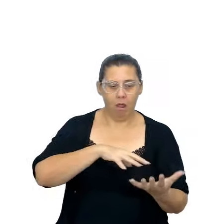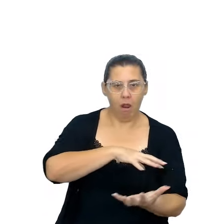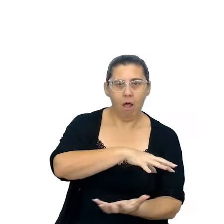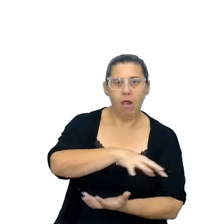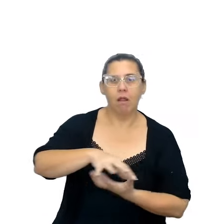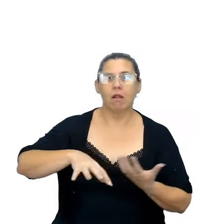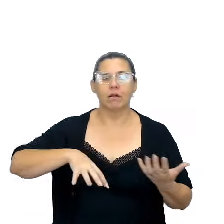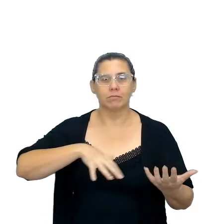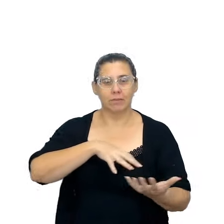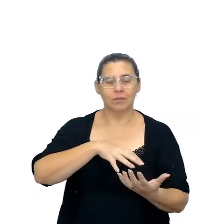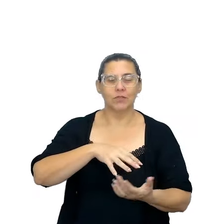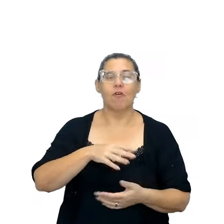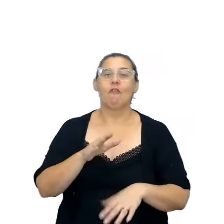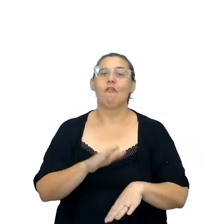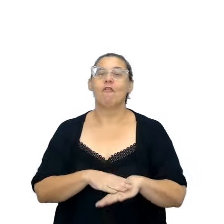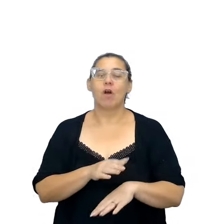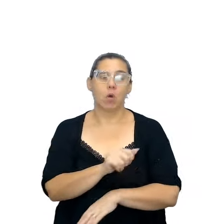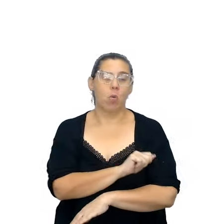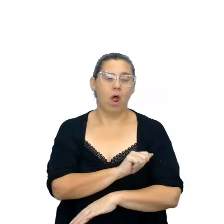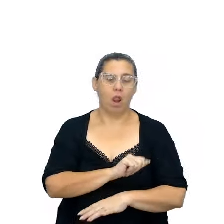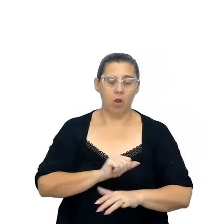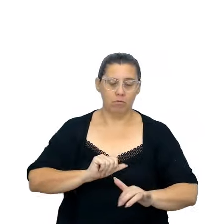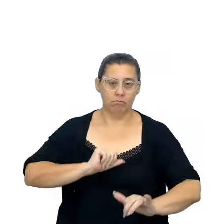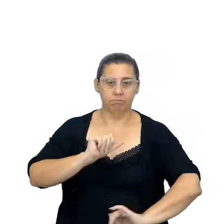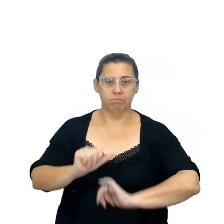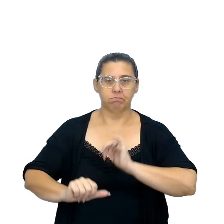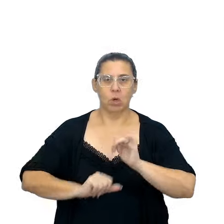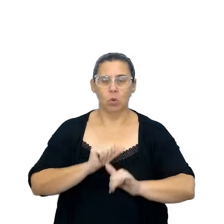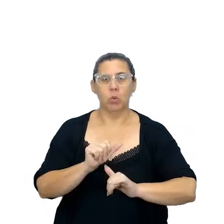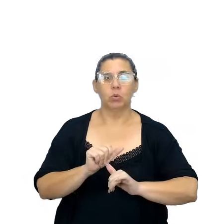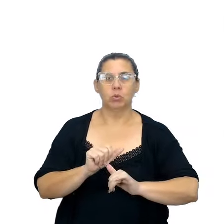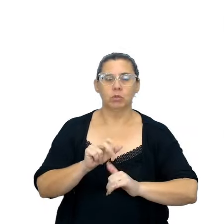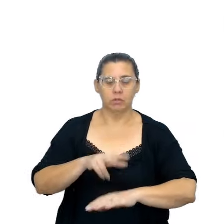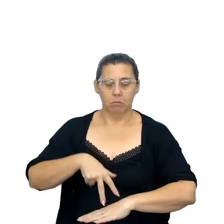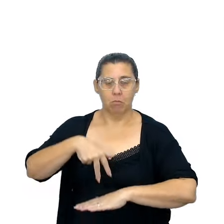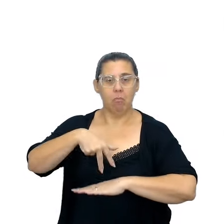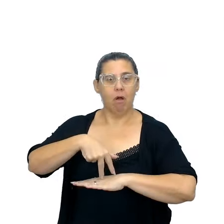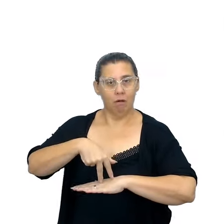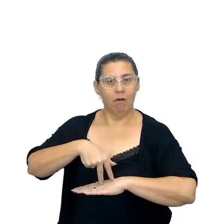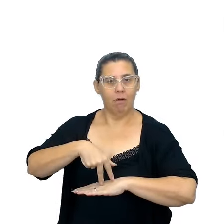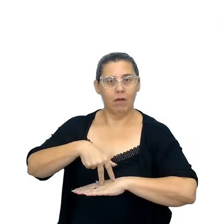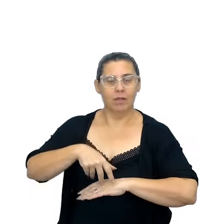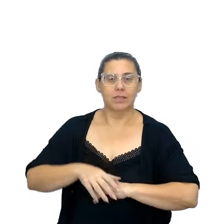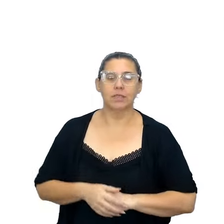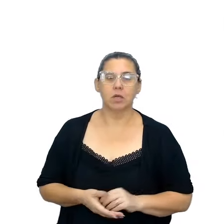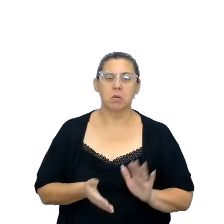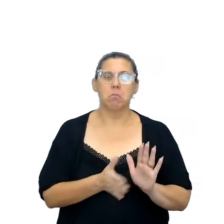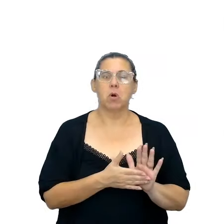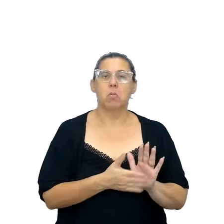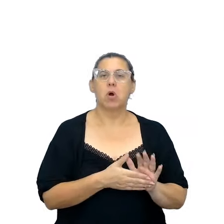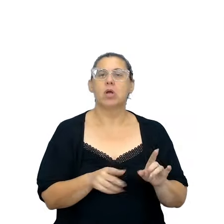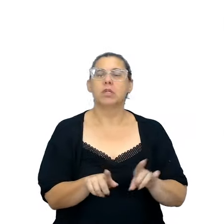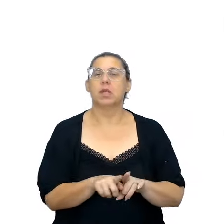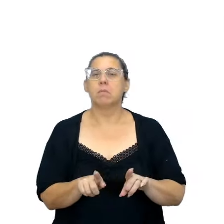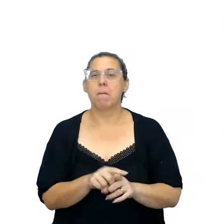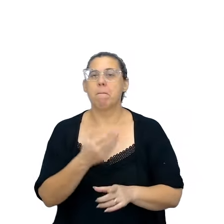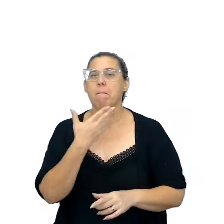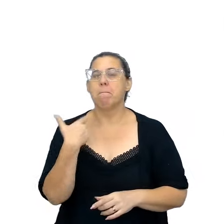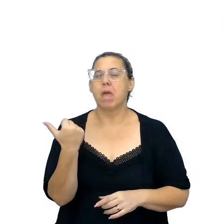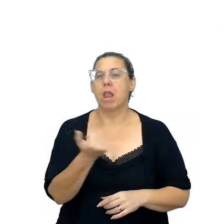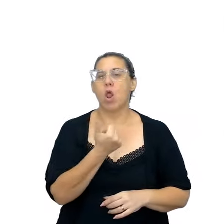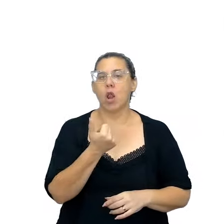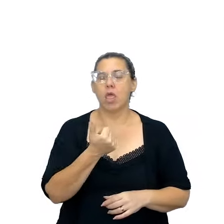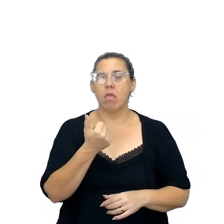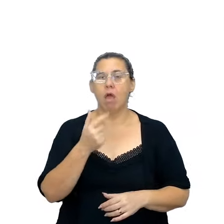estudante se transforme nessa questão potencial de protagonismo, né, de ele também propor soluções, porque quando ele propõe